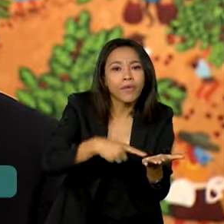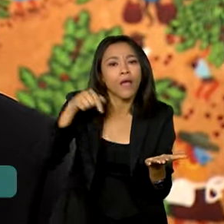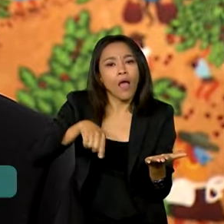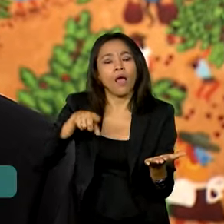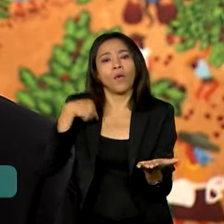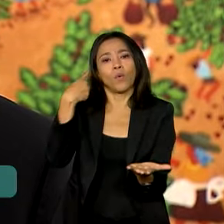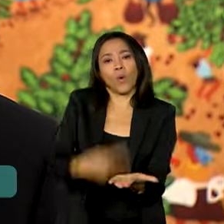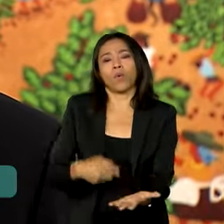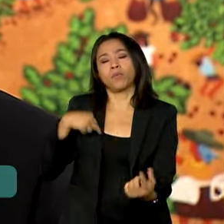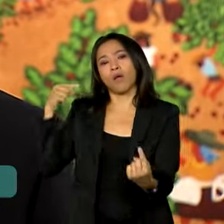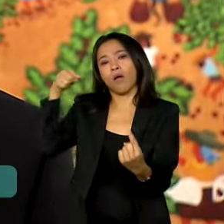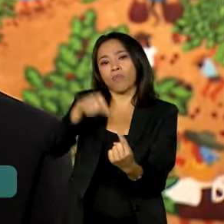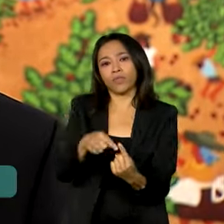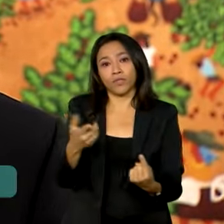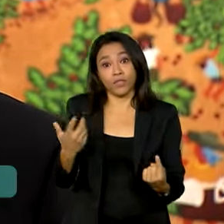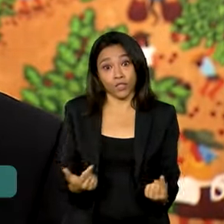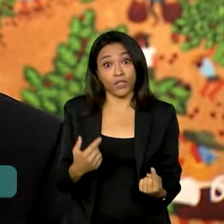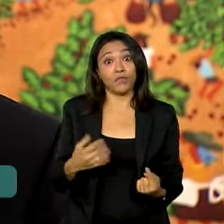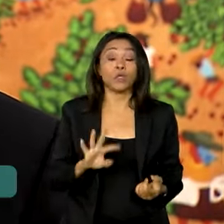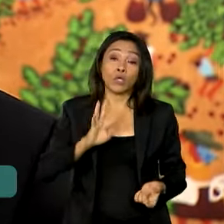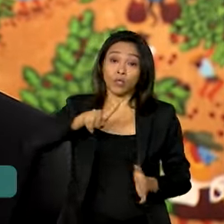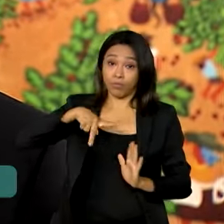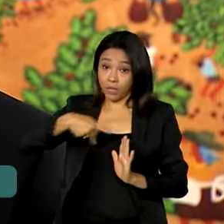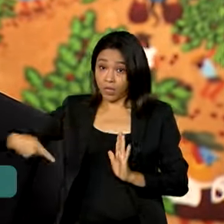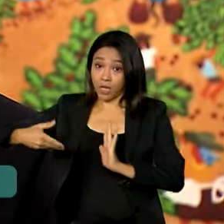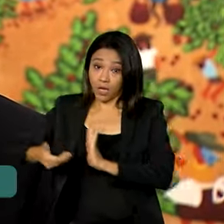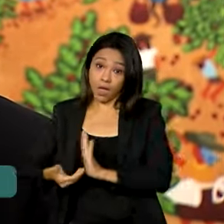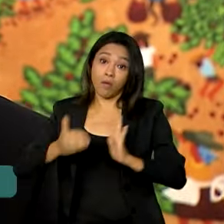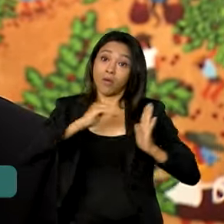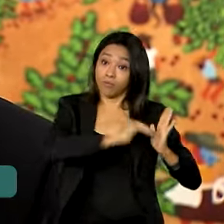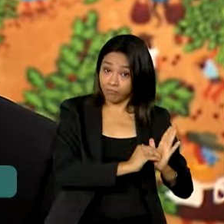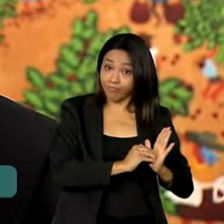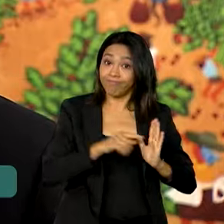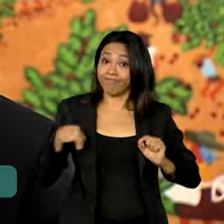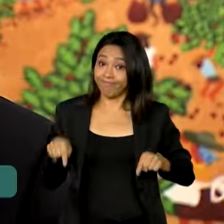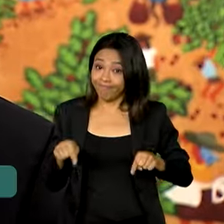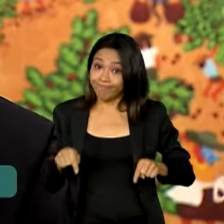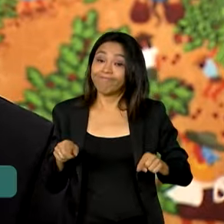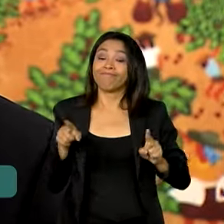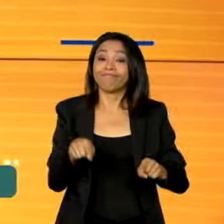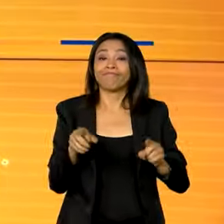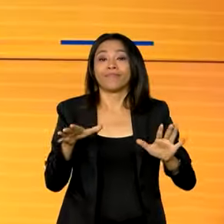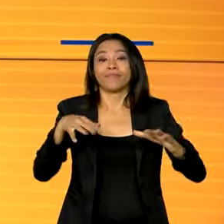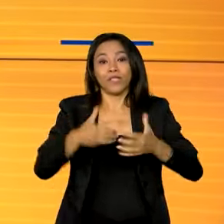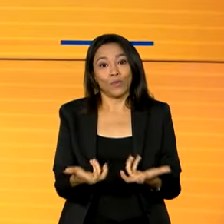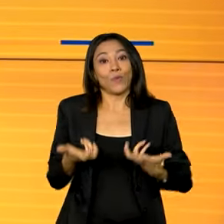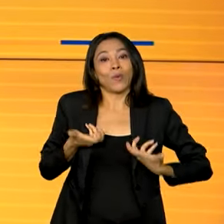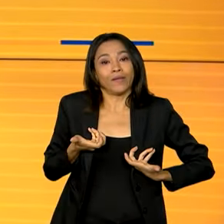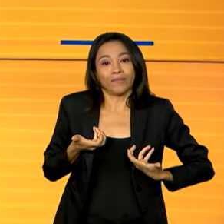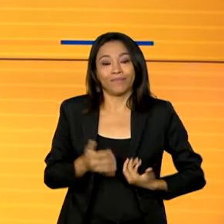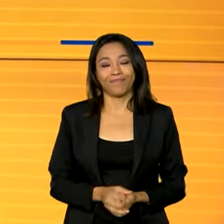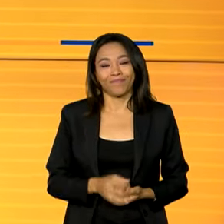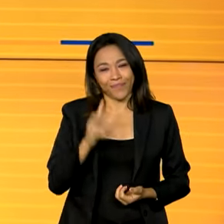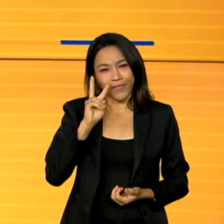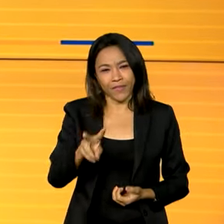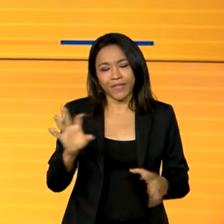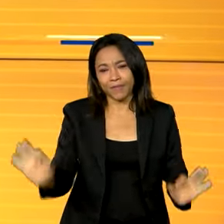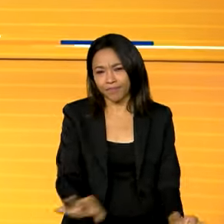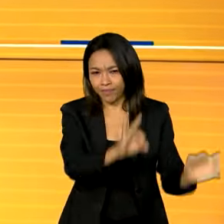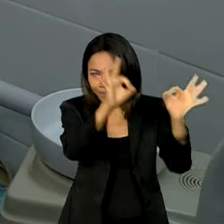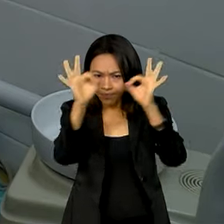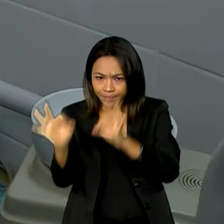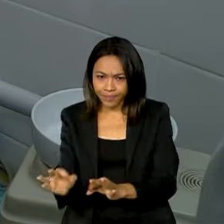do presidente das duas casas para terminar como um legado dessa presidência e do conjunto do Congresso. Veja a seguir,